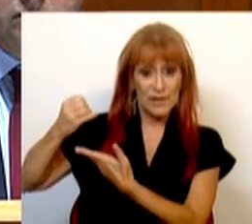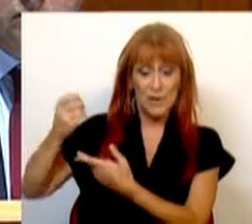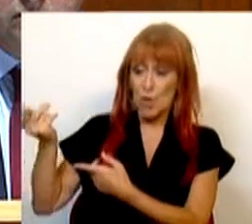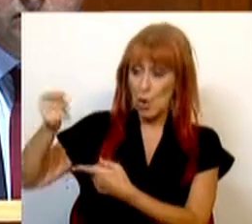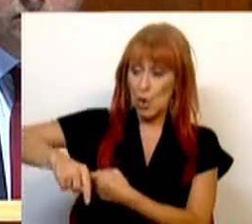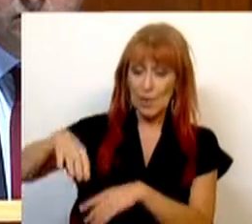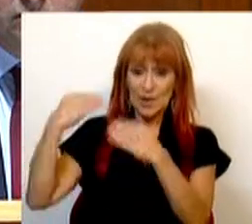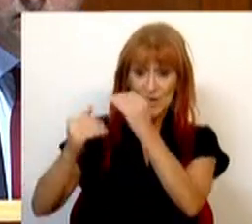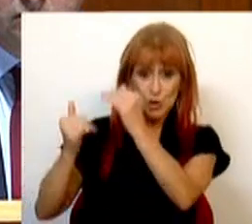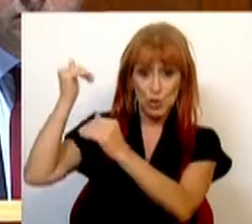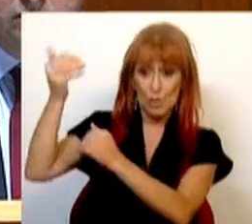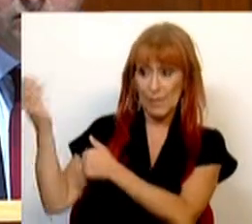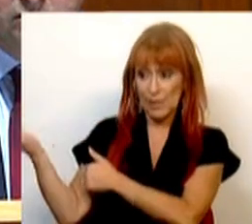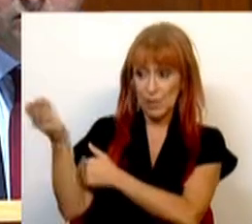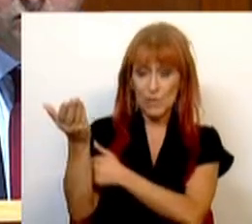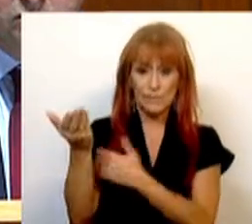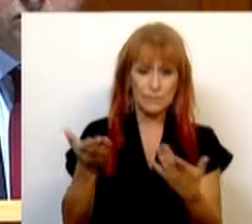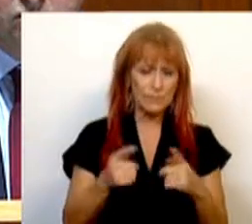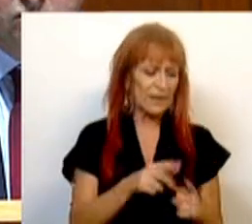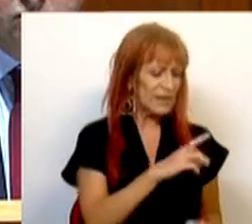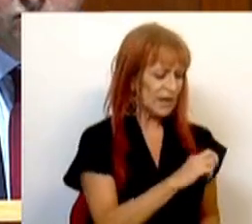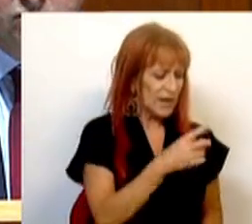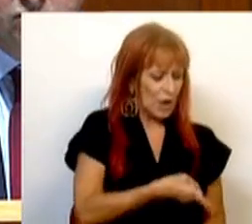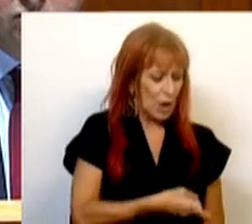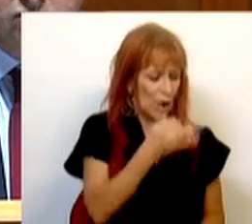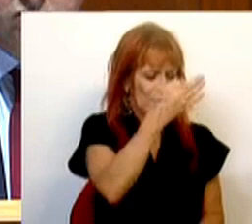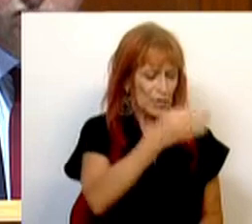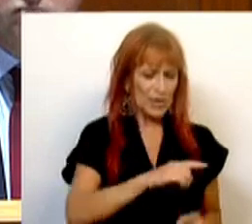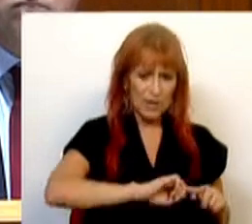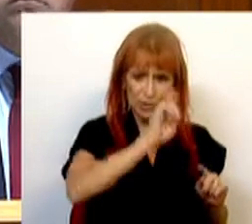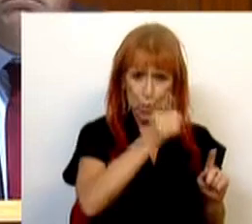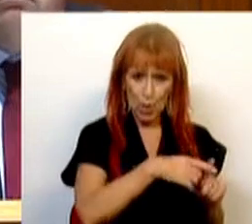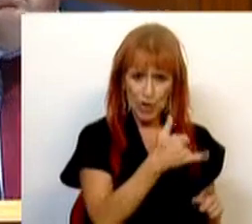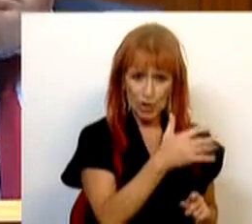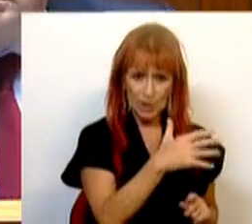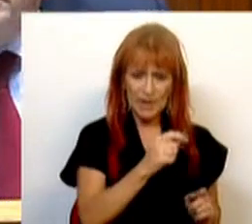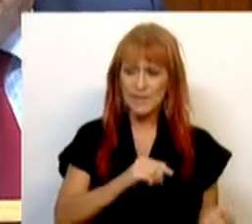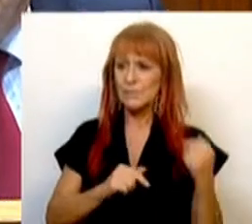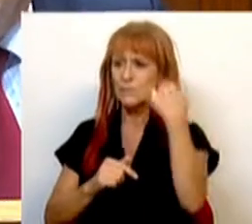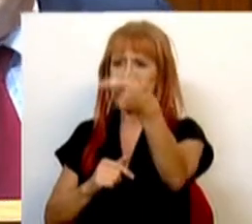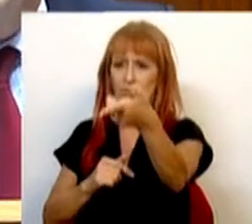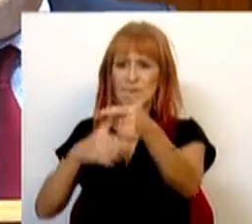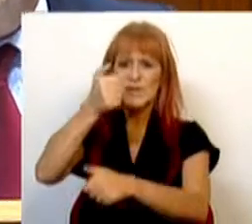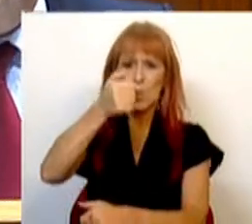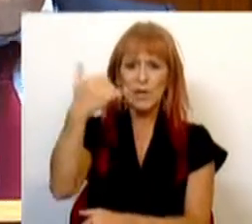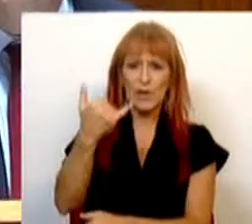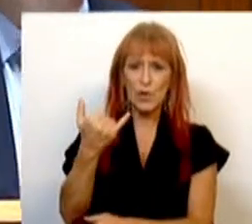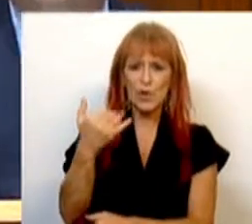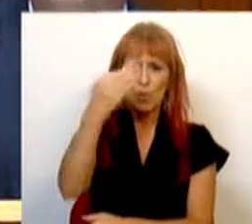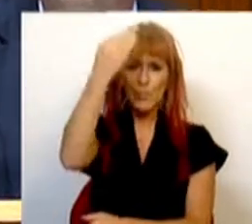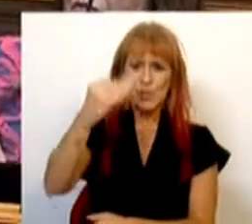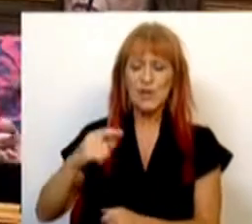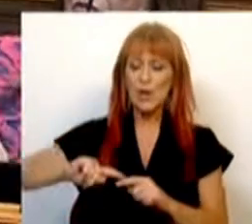frequentar o ensino superior, passámos de 39% em 2015 para 52% em